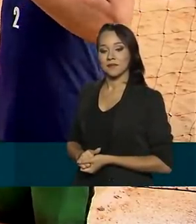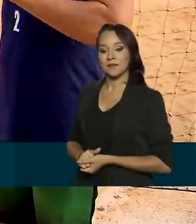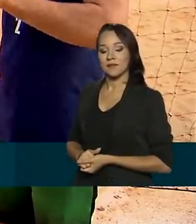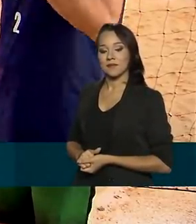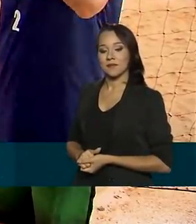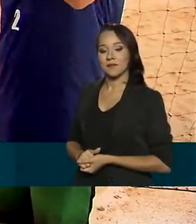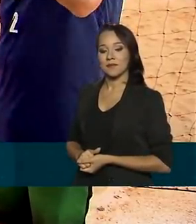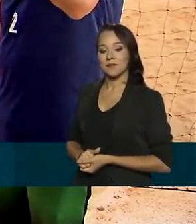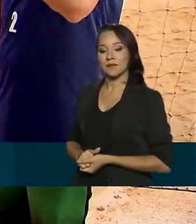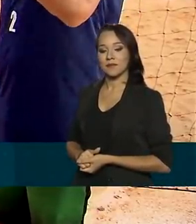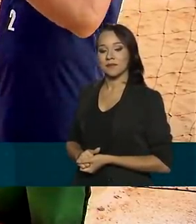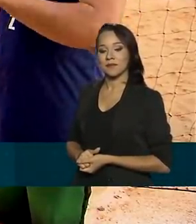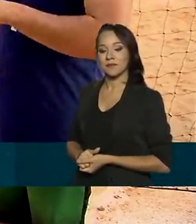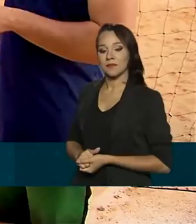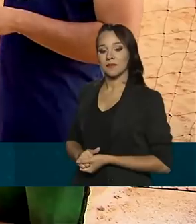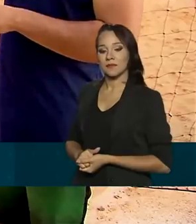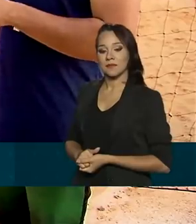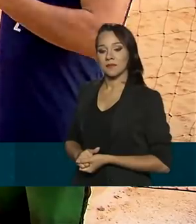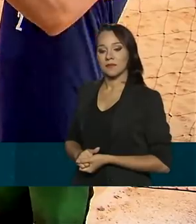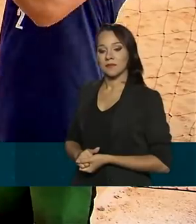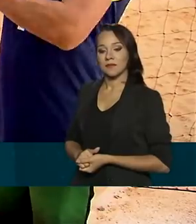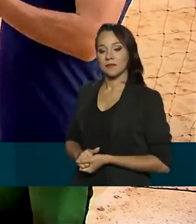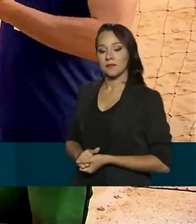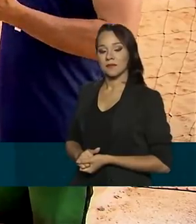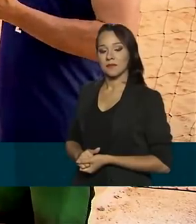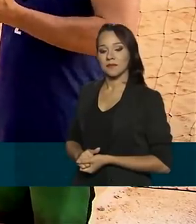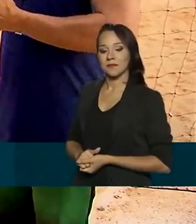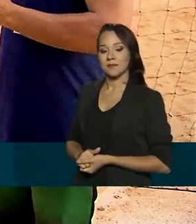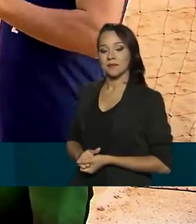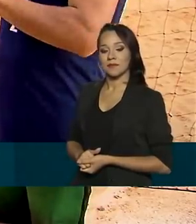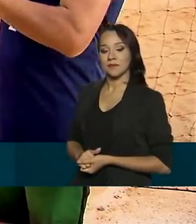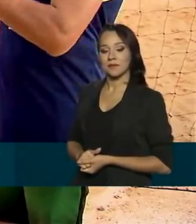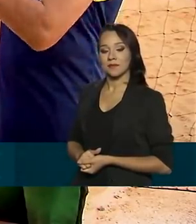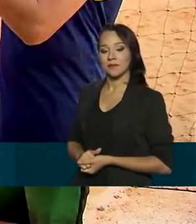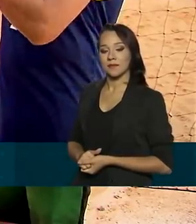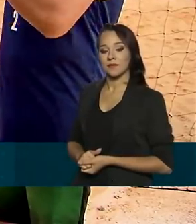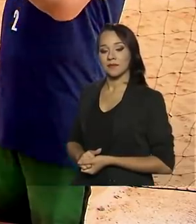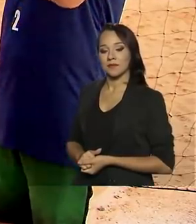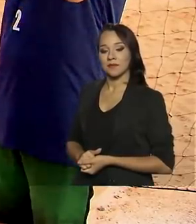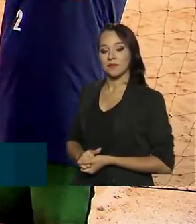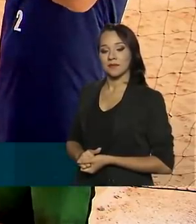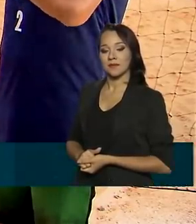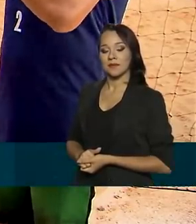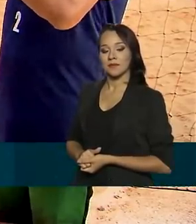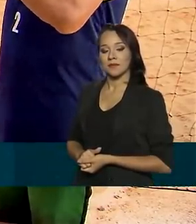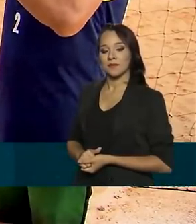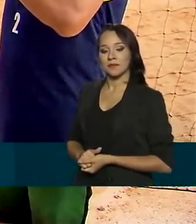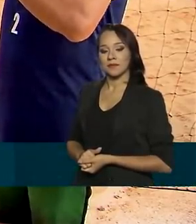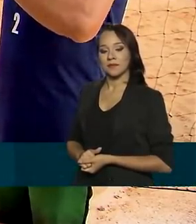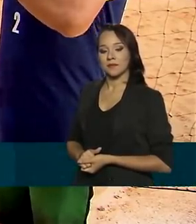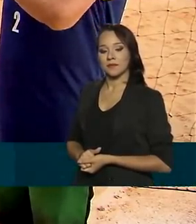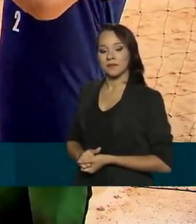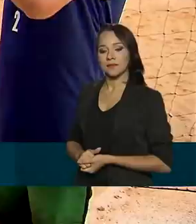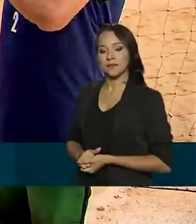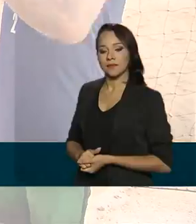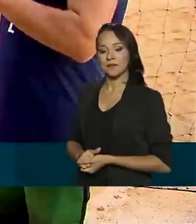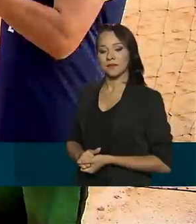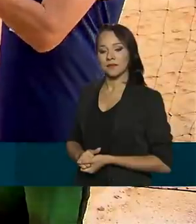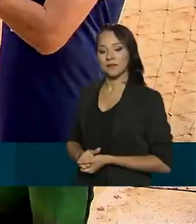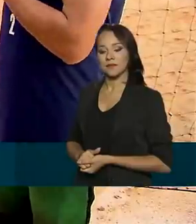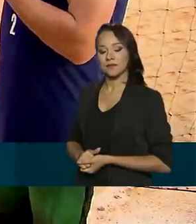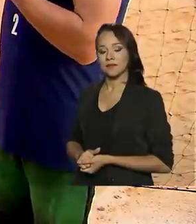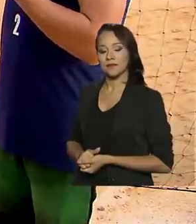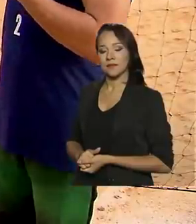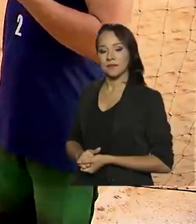objetivo de ir para o próximo campeonato. É a nossa esperança de conseguir aprovar vitórias para ir para a Surda Olimpíada.